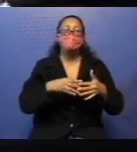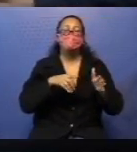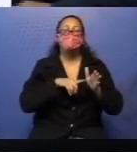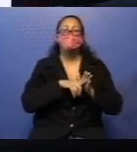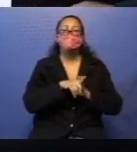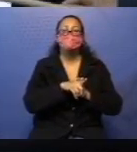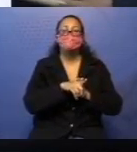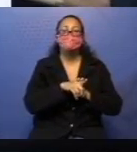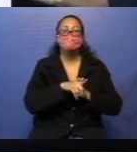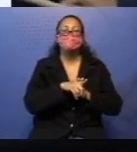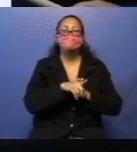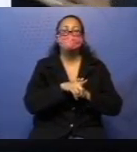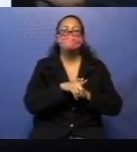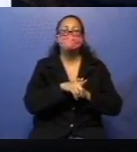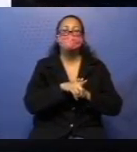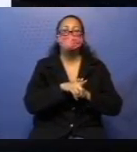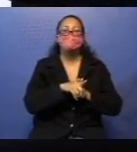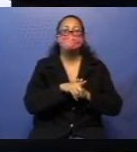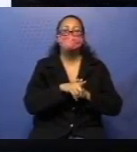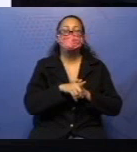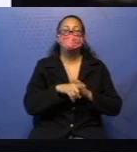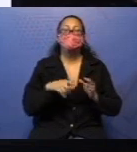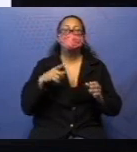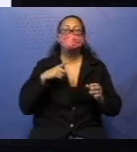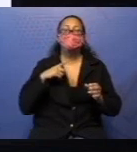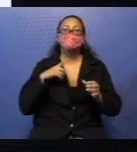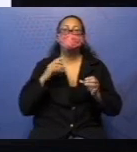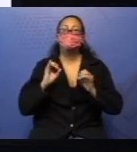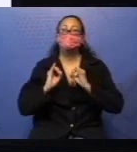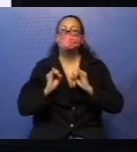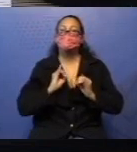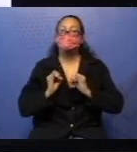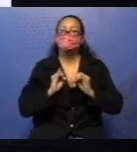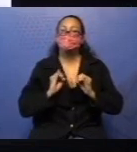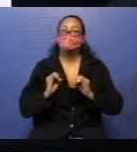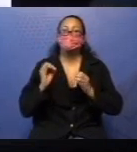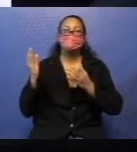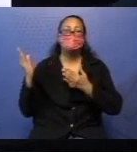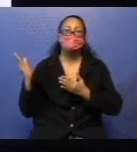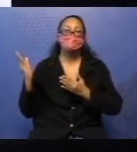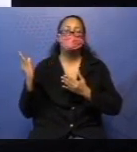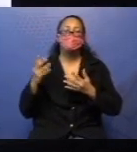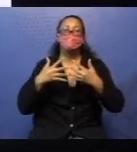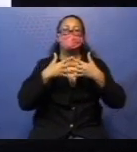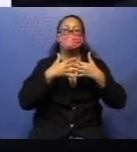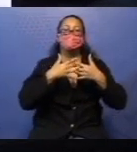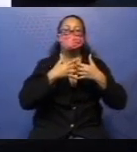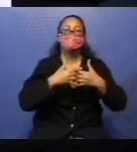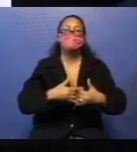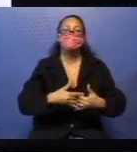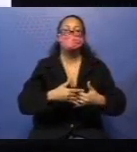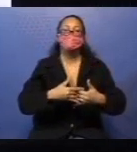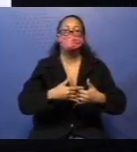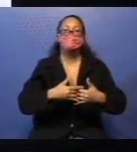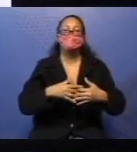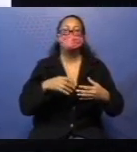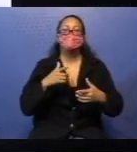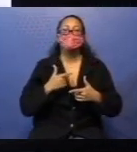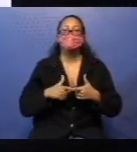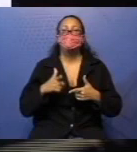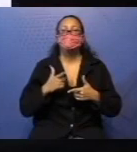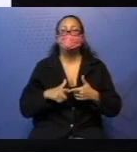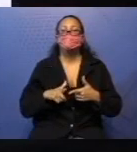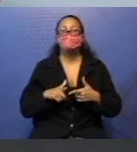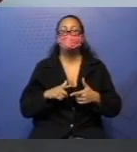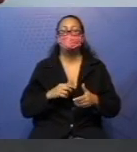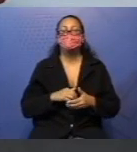Montar o problema usando esses dados. E resolver o problema aqui. Tá